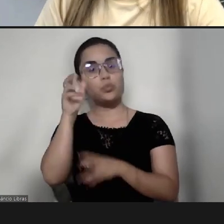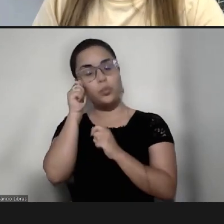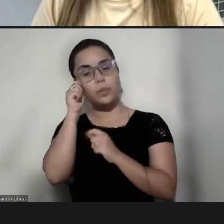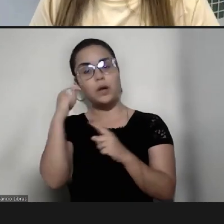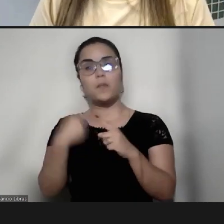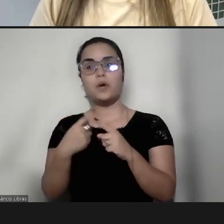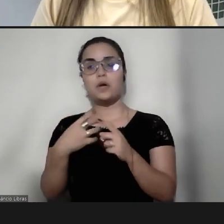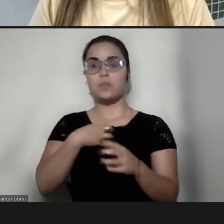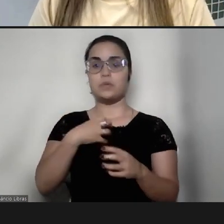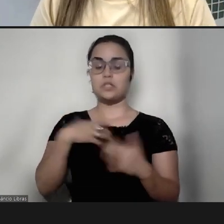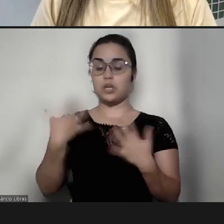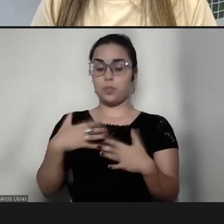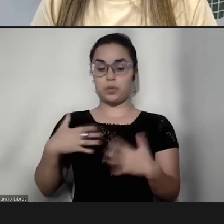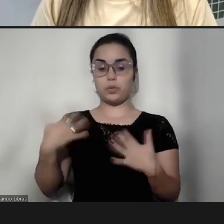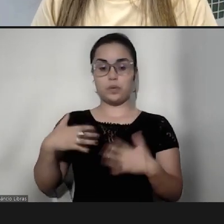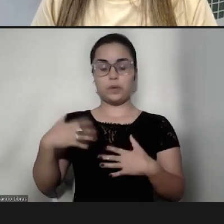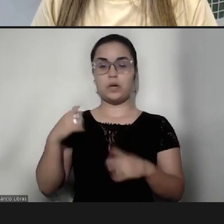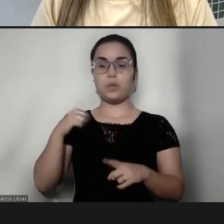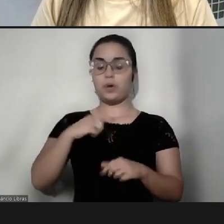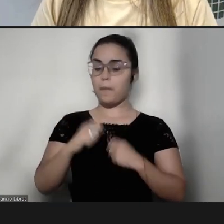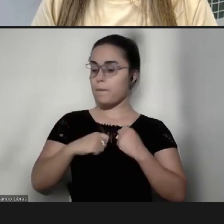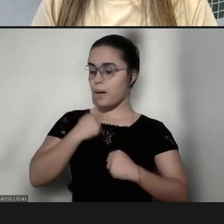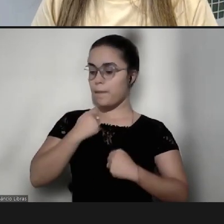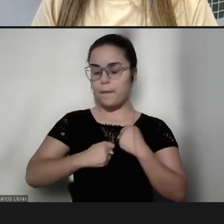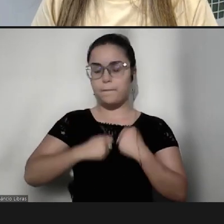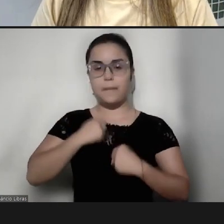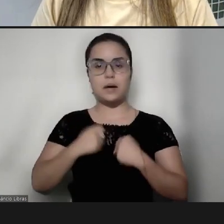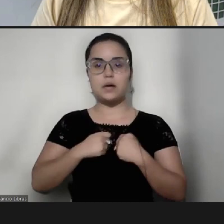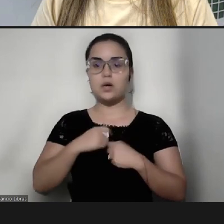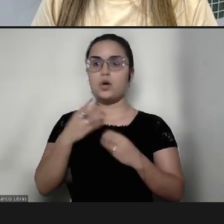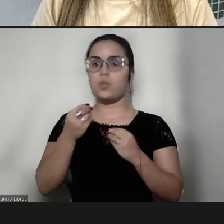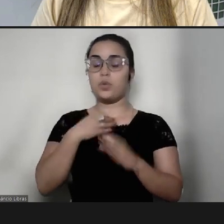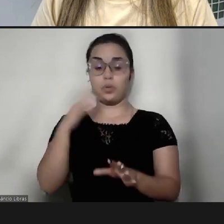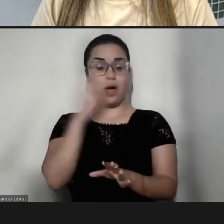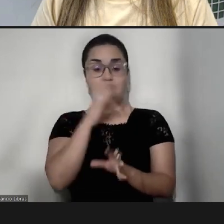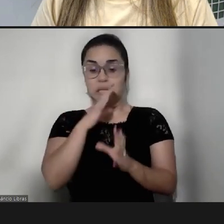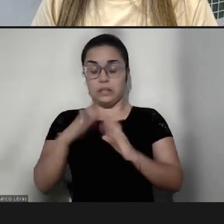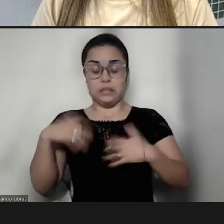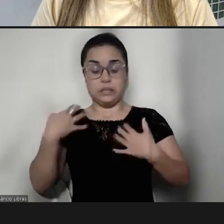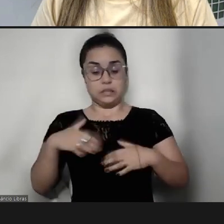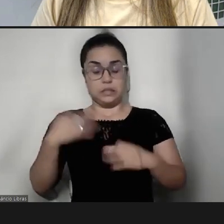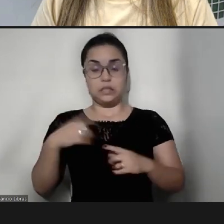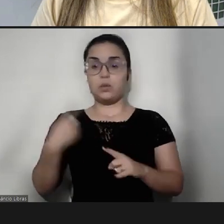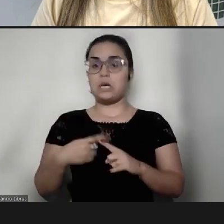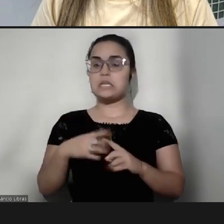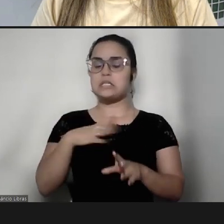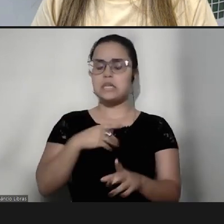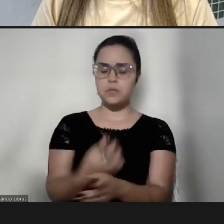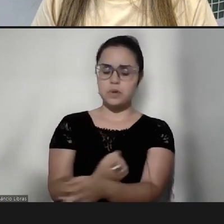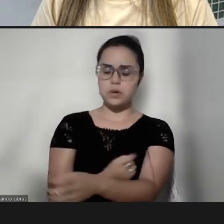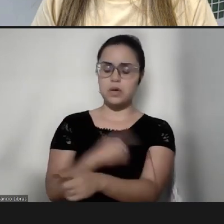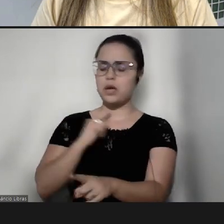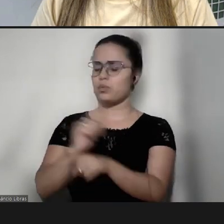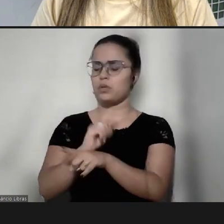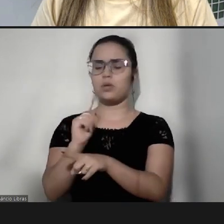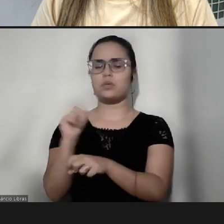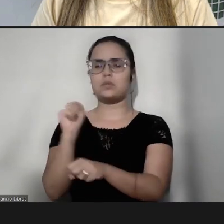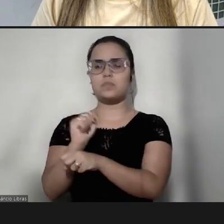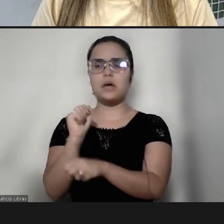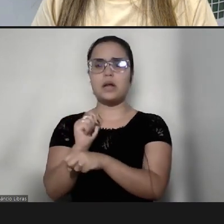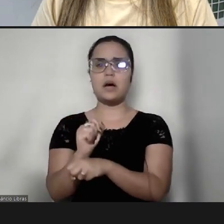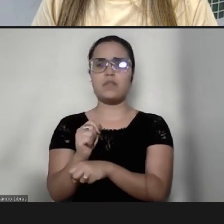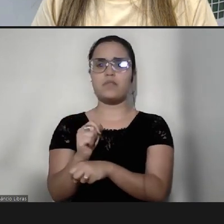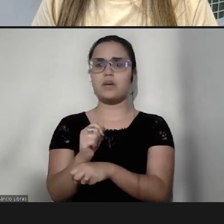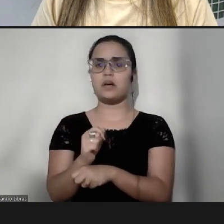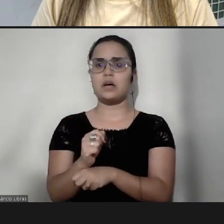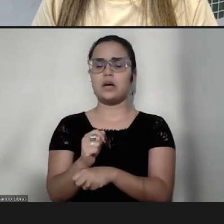expectativa, porque eu era hiperreativa, porque eu não esperava, né, então falavam assim, ah, mas